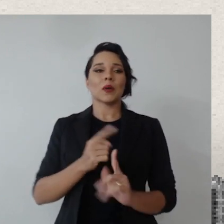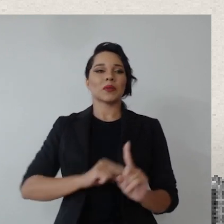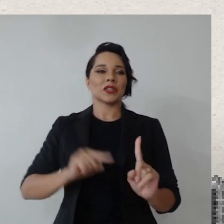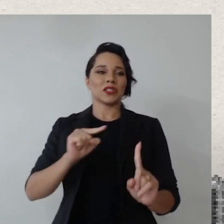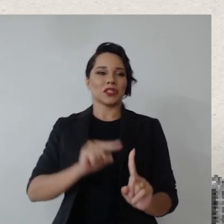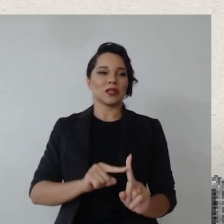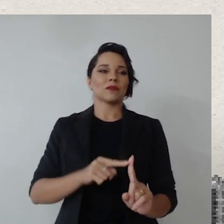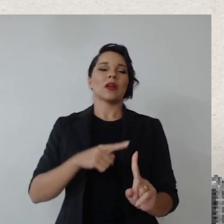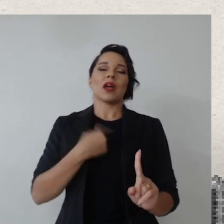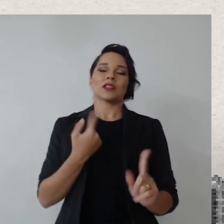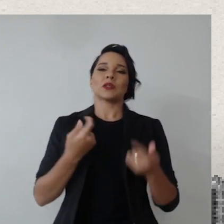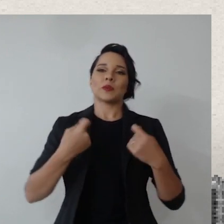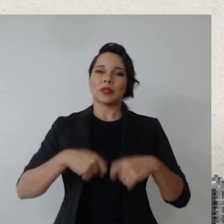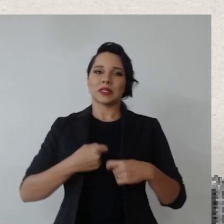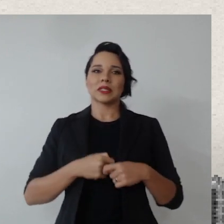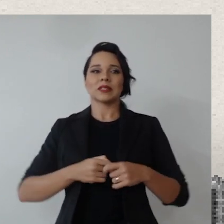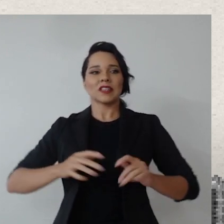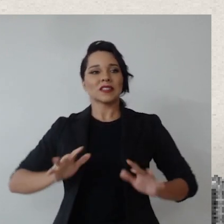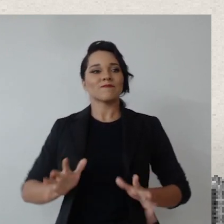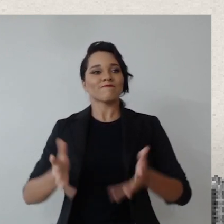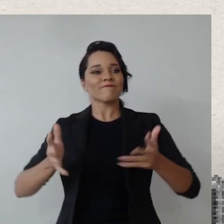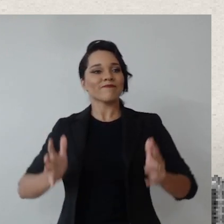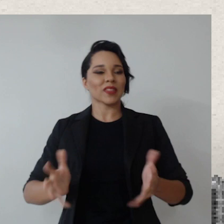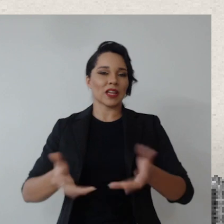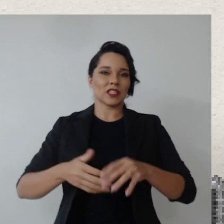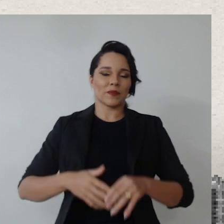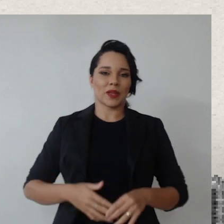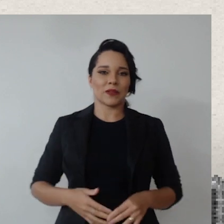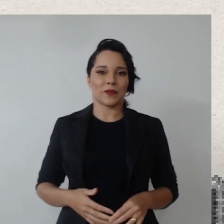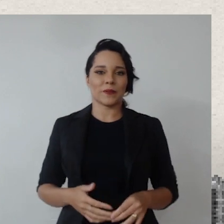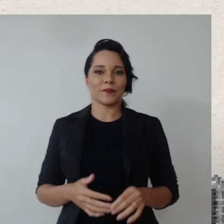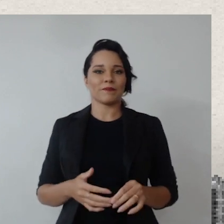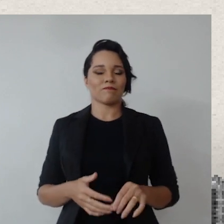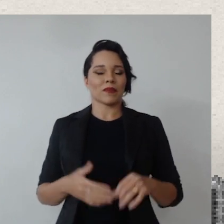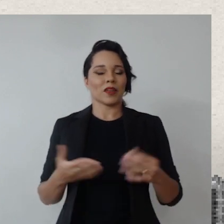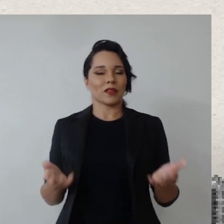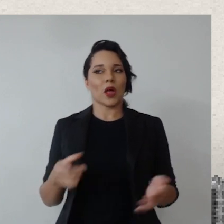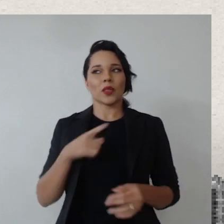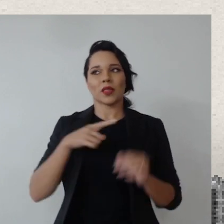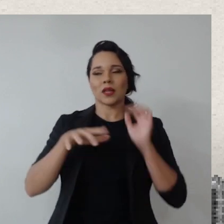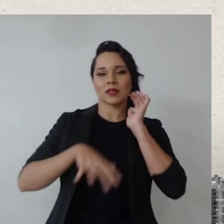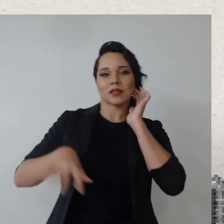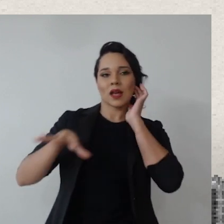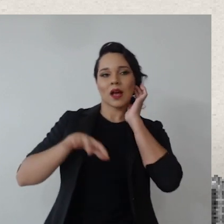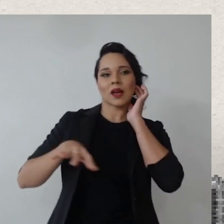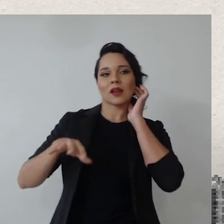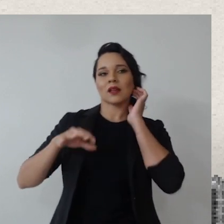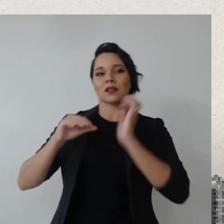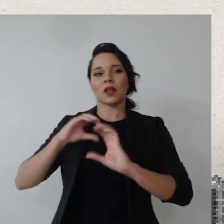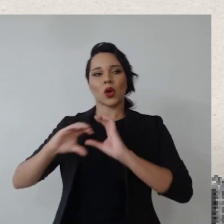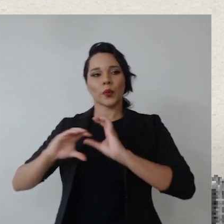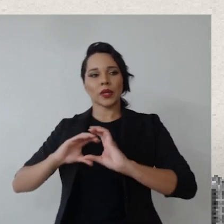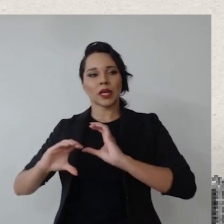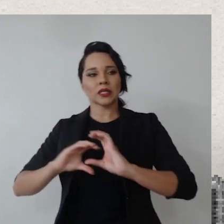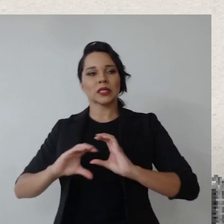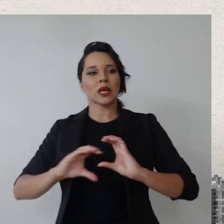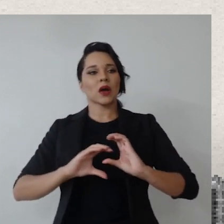atingir as metas, gente precisa desse engajamento, então tem essa parte da comunicação,